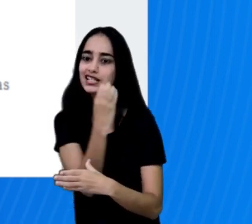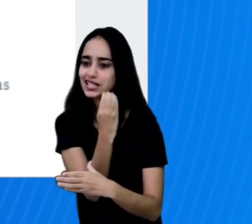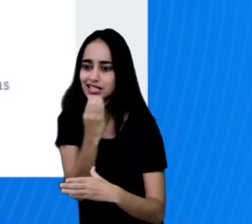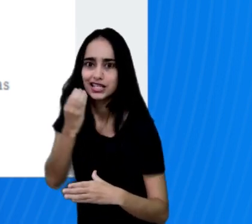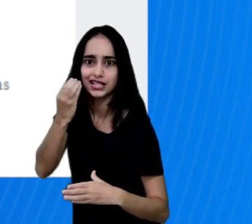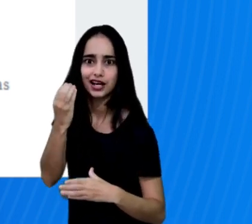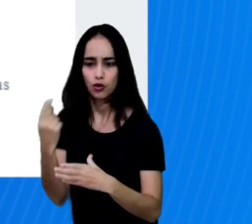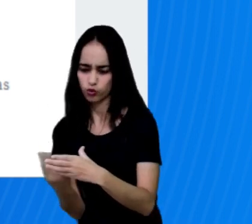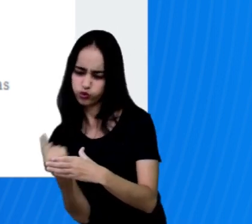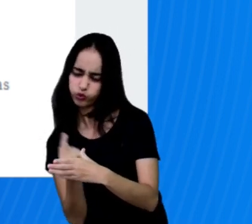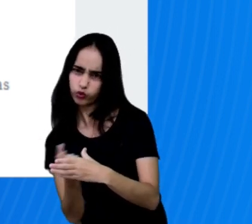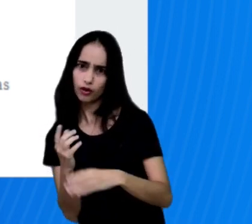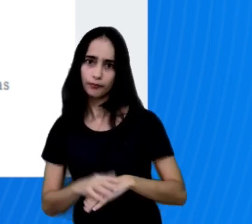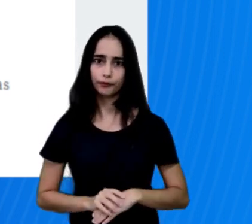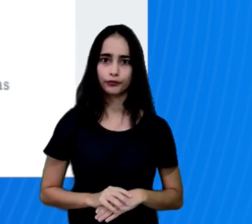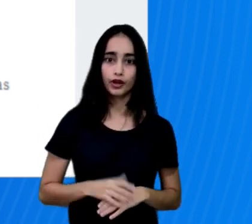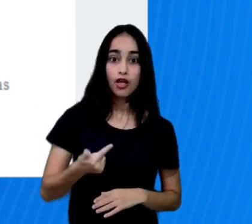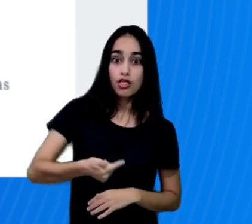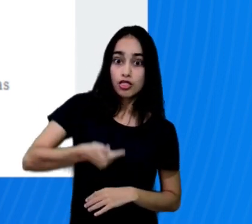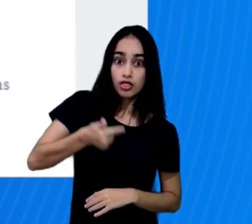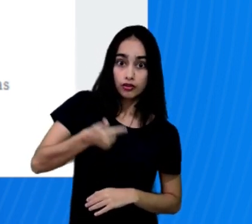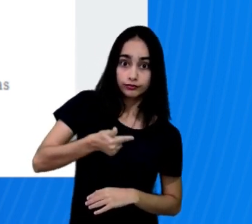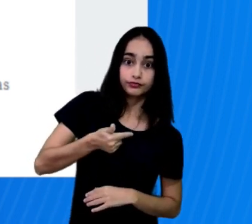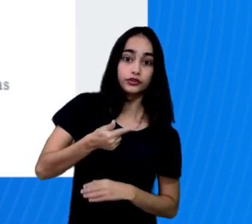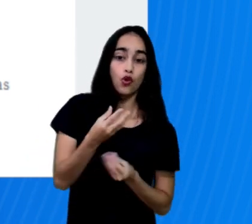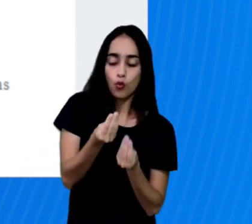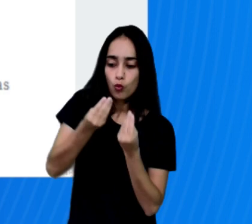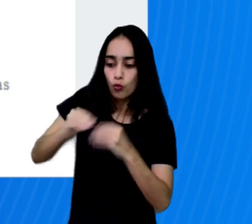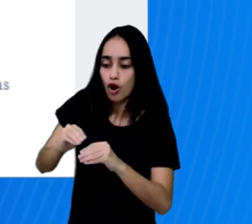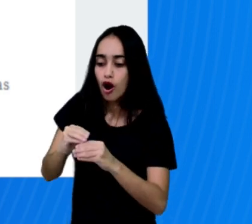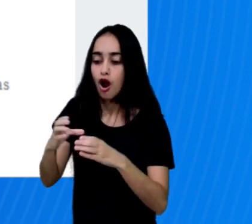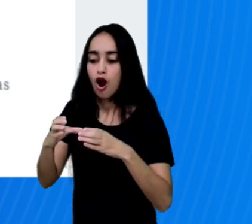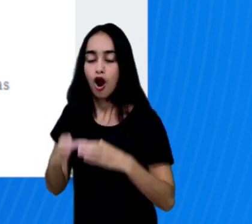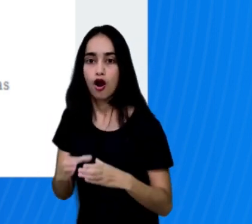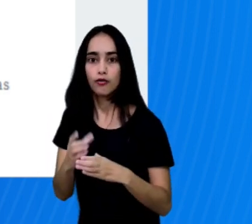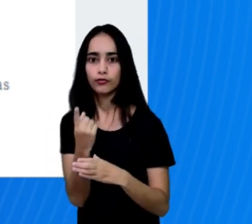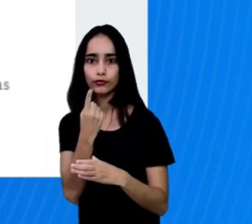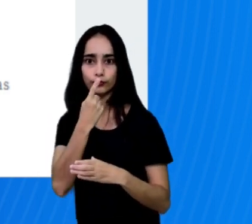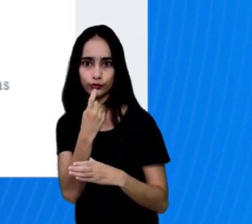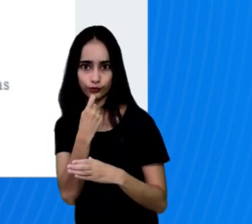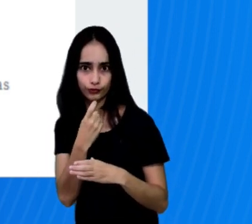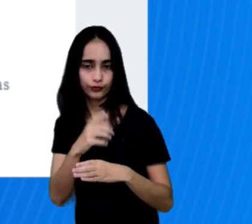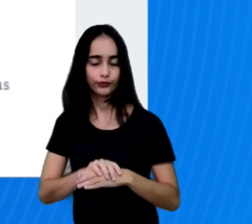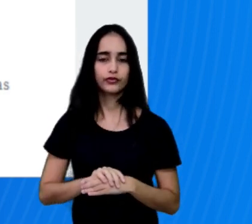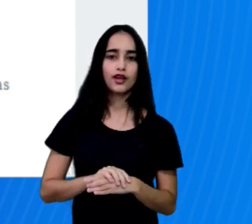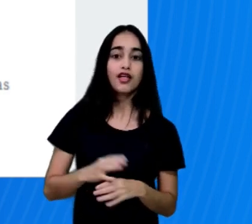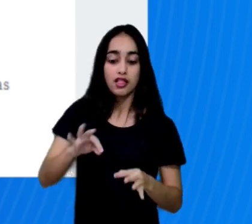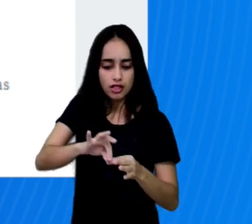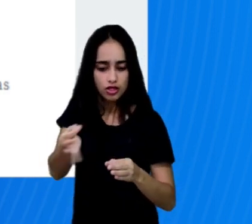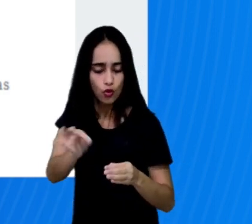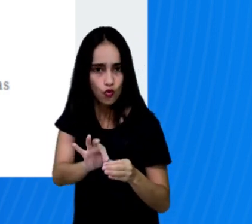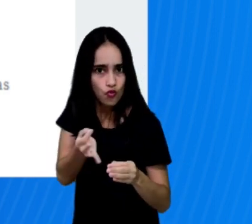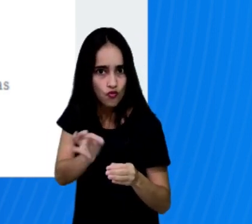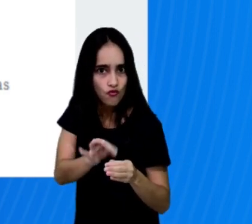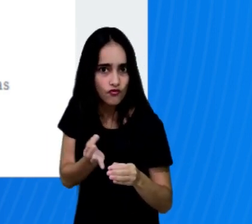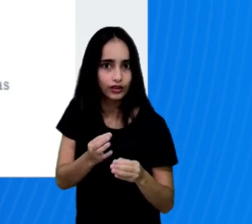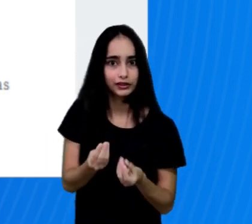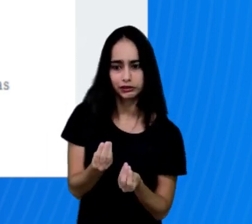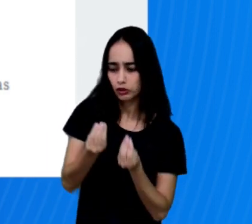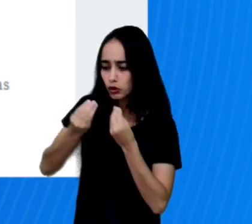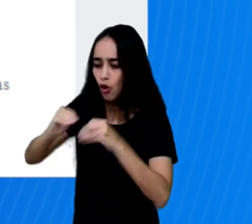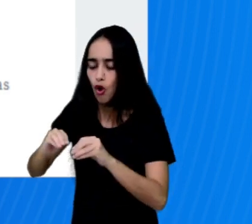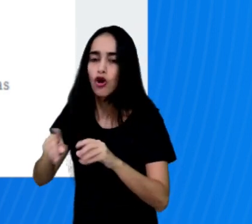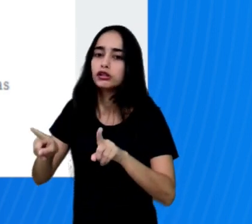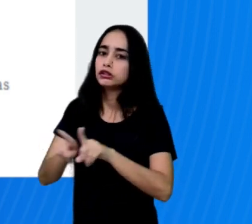Dois. Acrescente o tomate e o suco de uva. Três. Adicione o gelo e o açúcar.